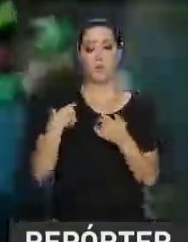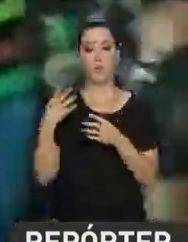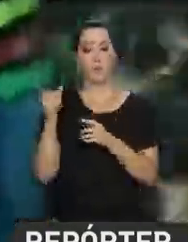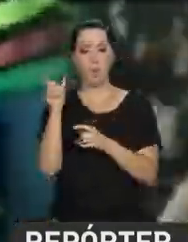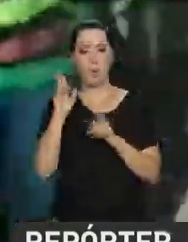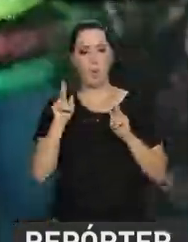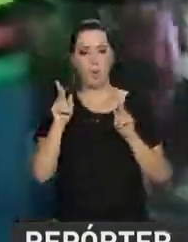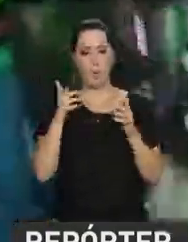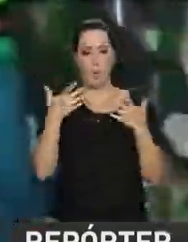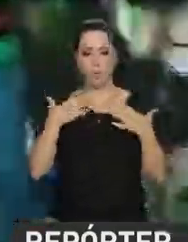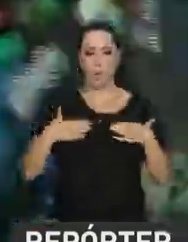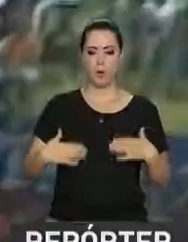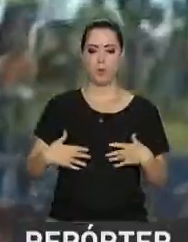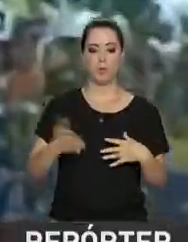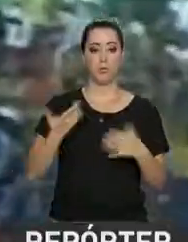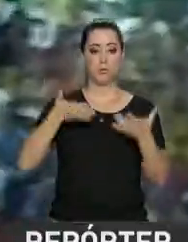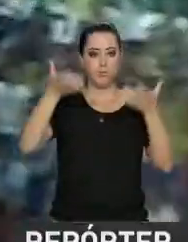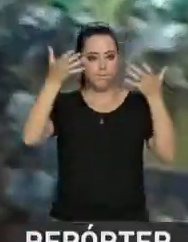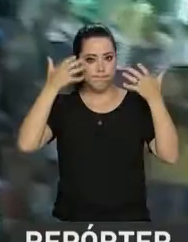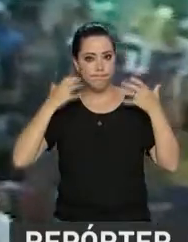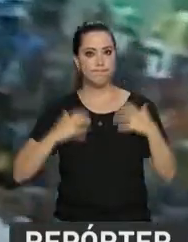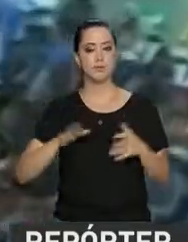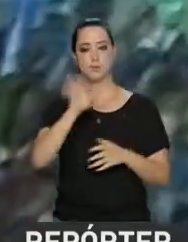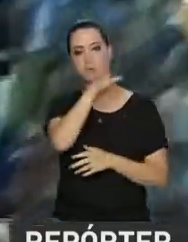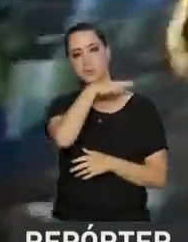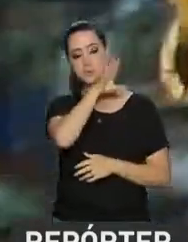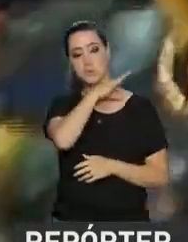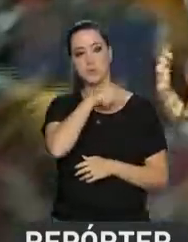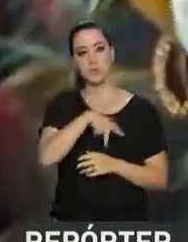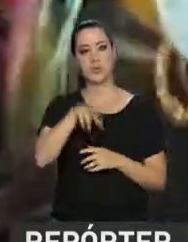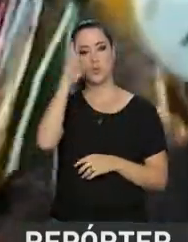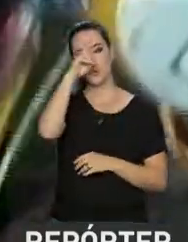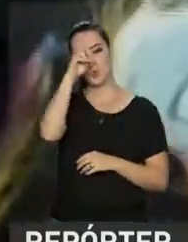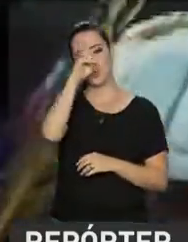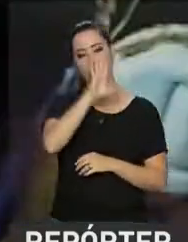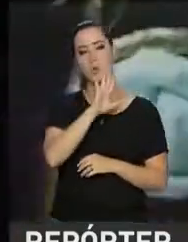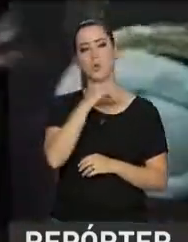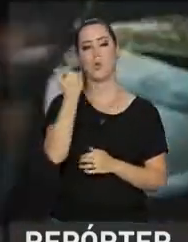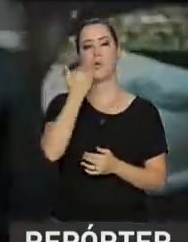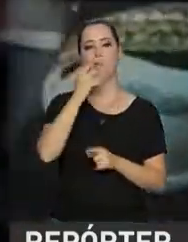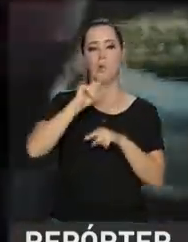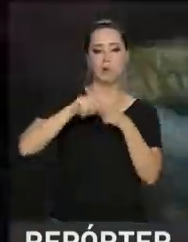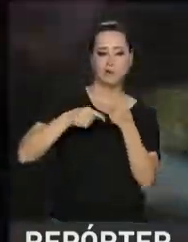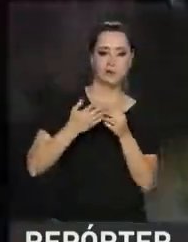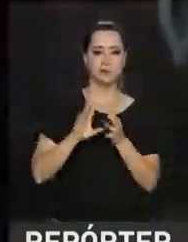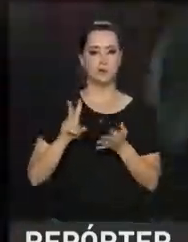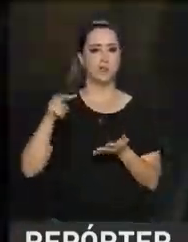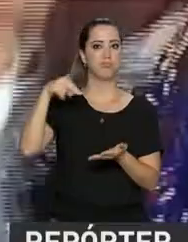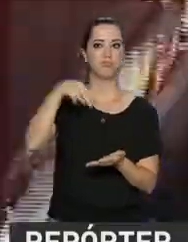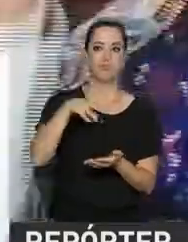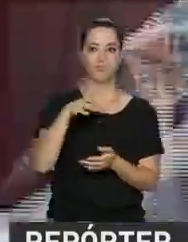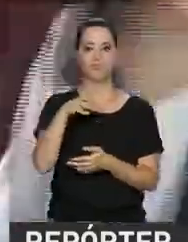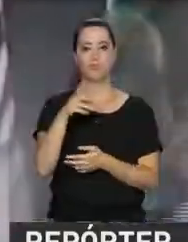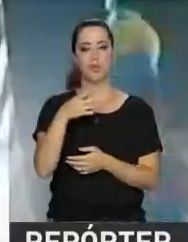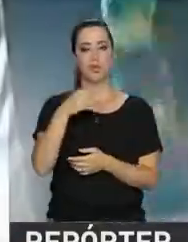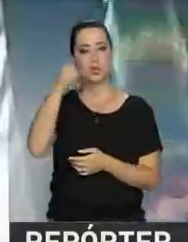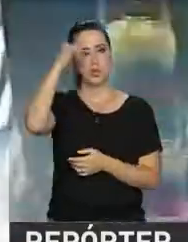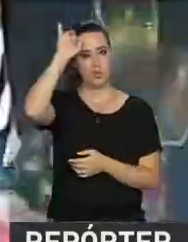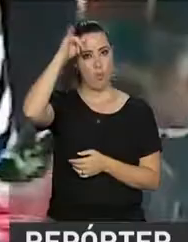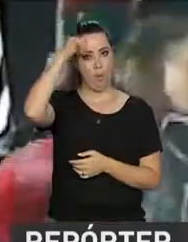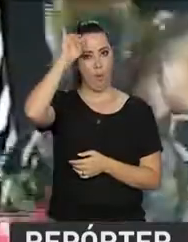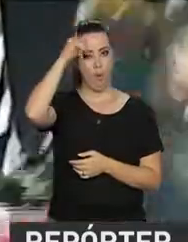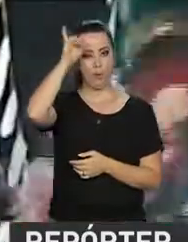vestidos de animais e que gira em torno de uma lenda sobre a morte e ressurreição de um boi. Essa